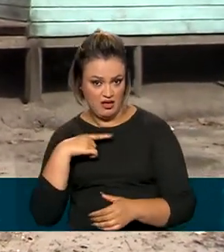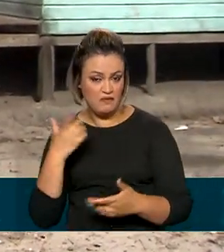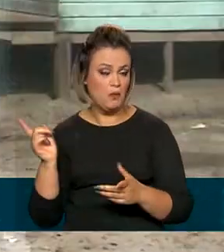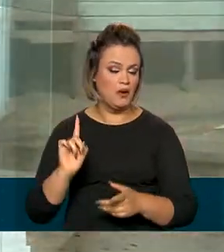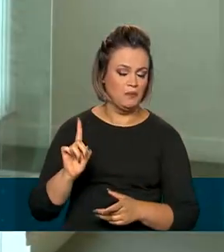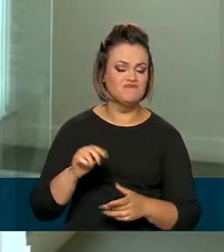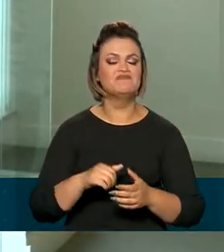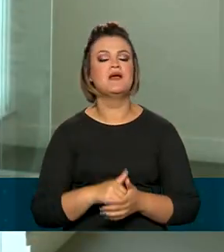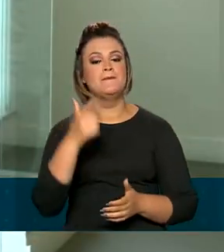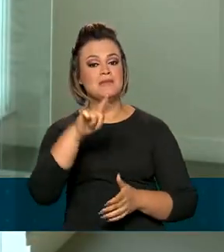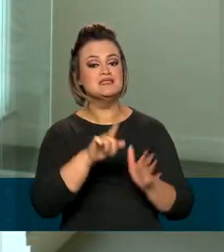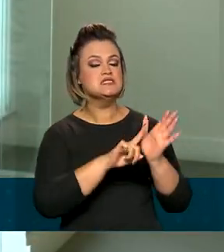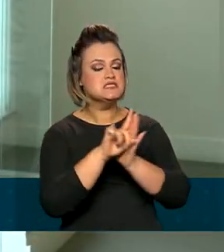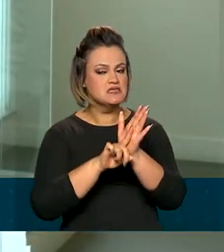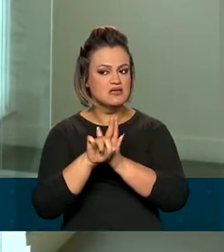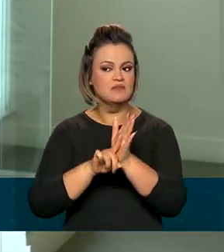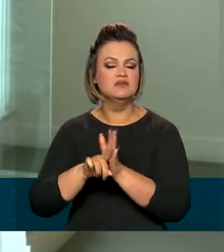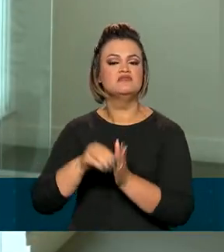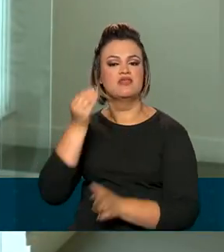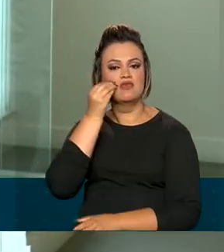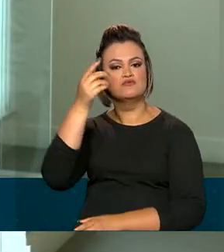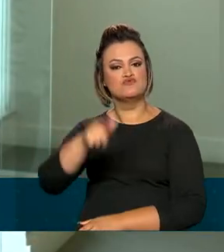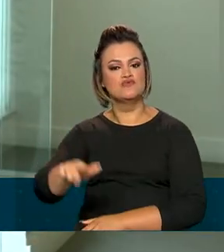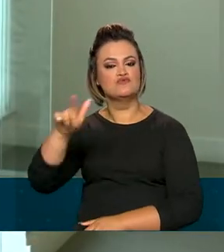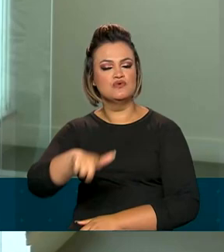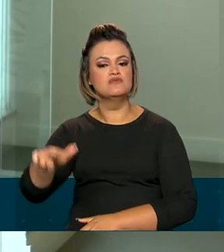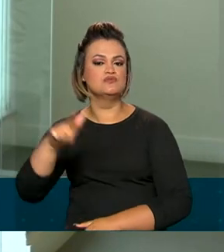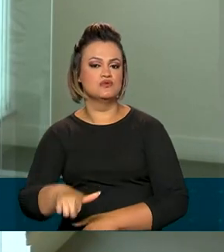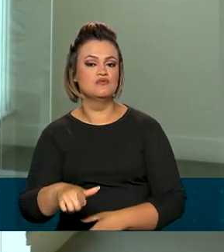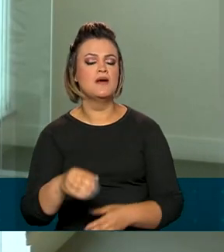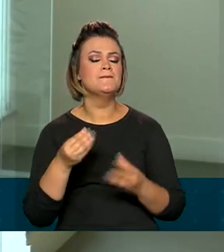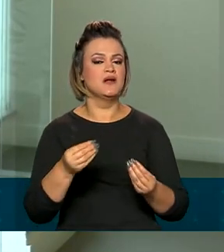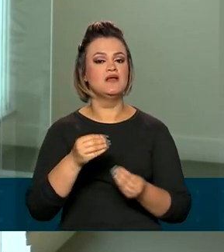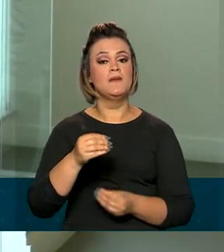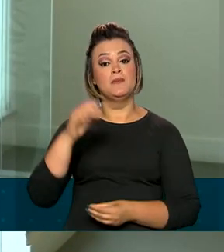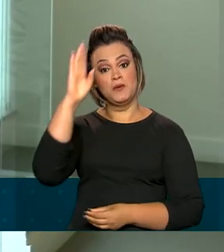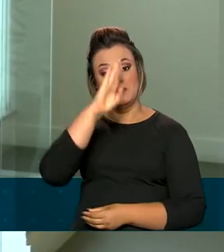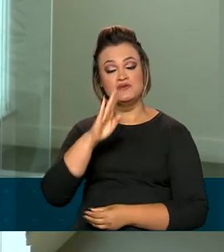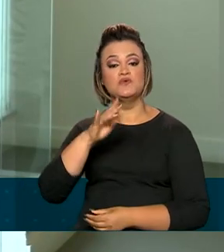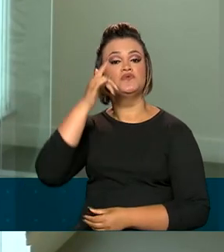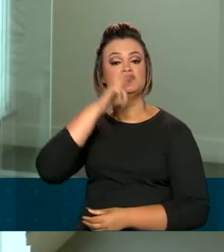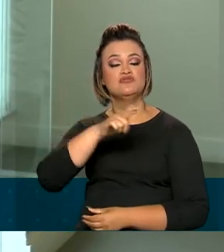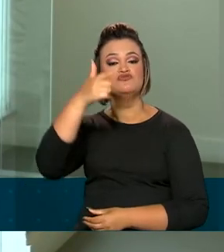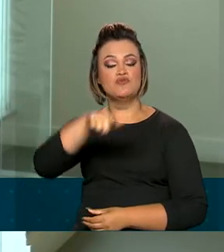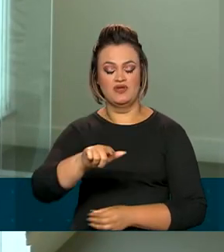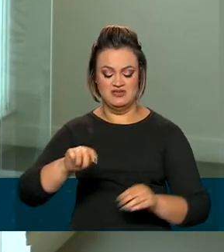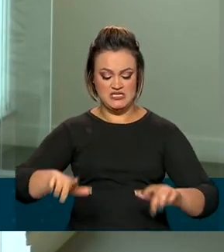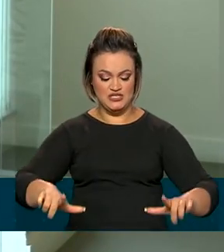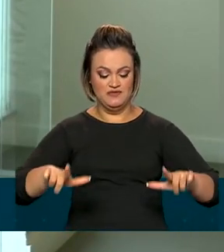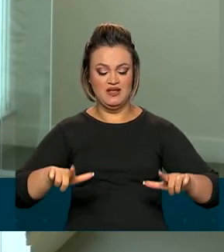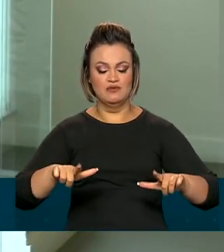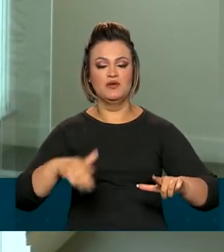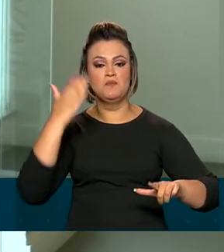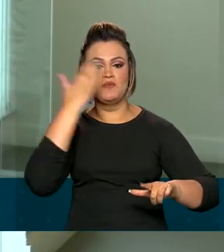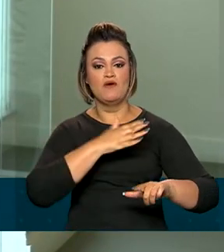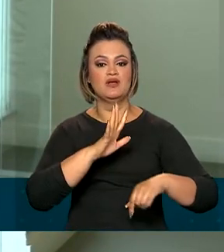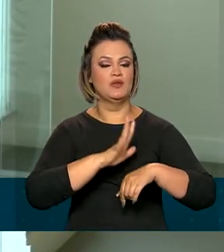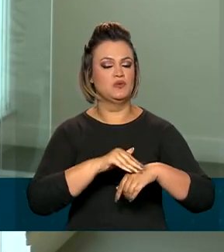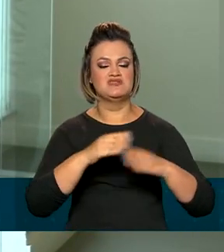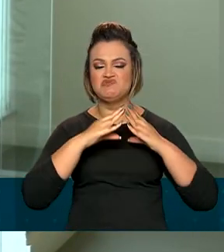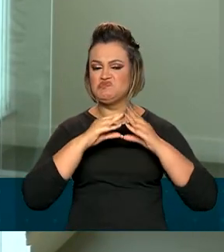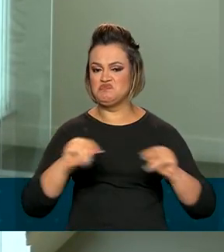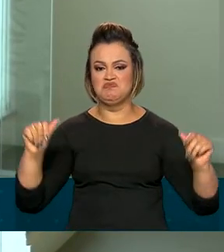período também vão ser testados novamente. A intenção é que o Brasil conquiste novamente a certificação de eliminação do